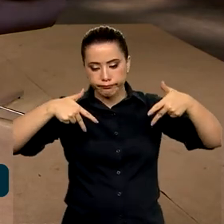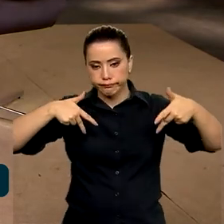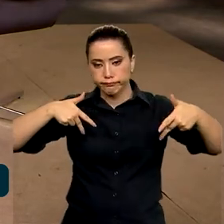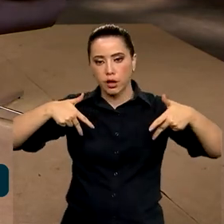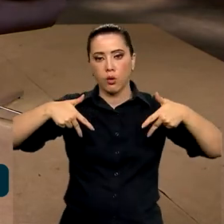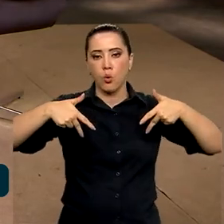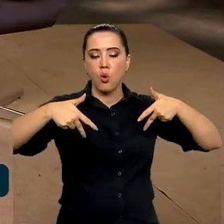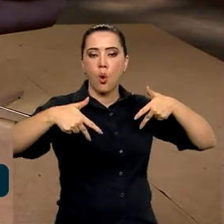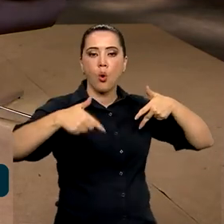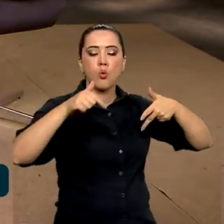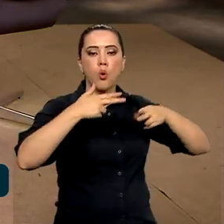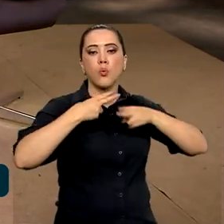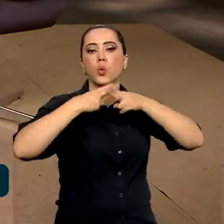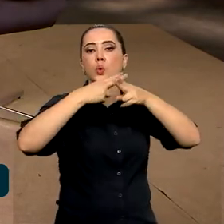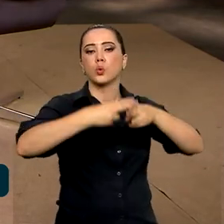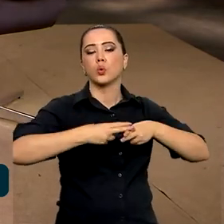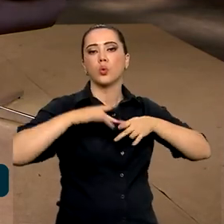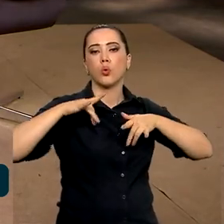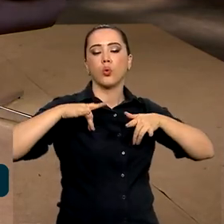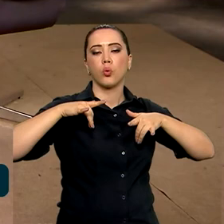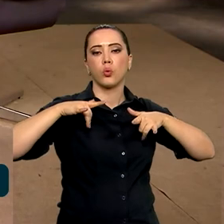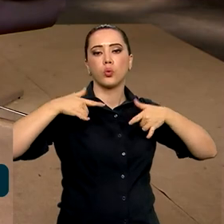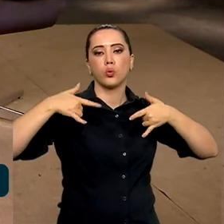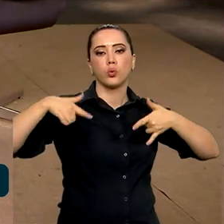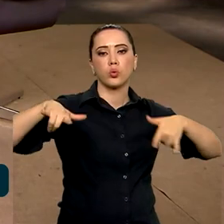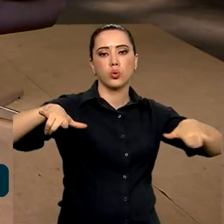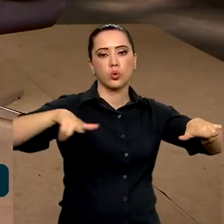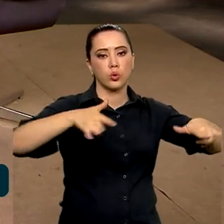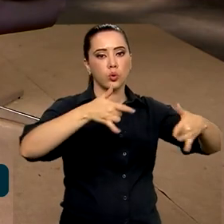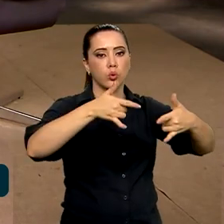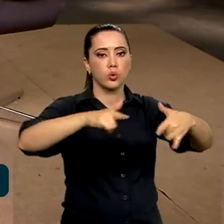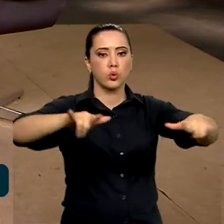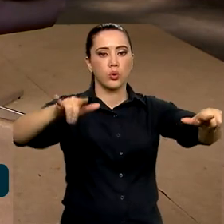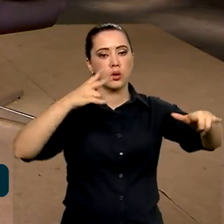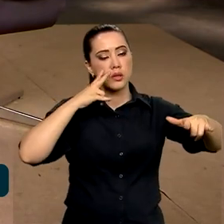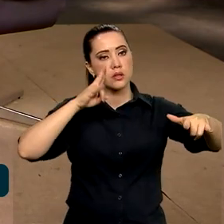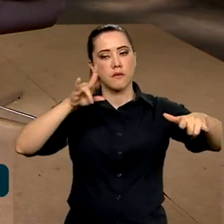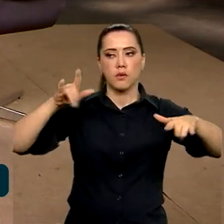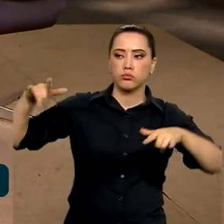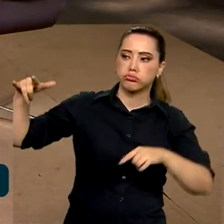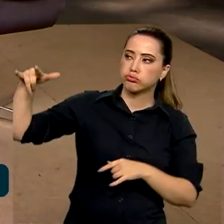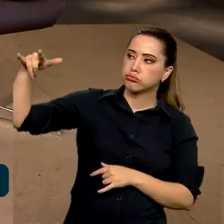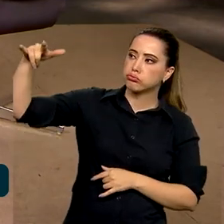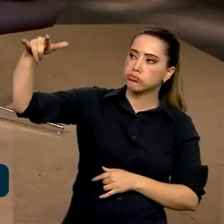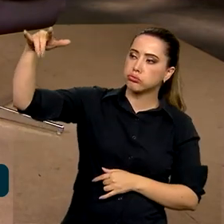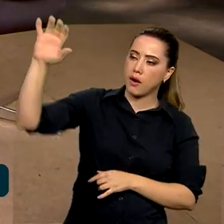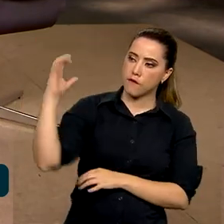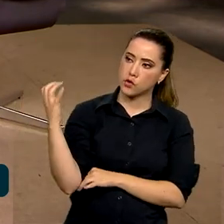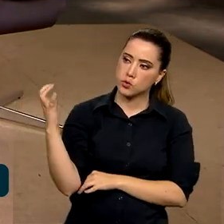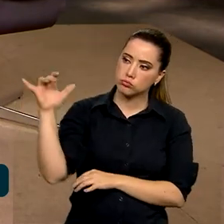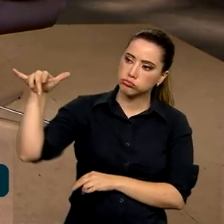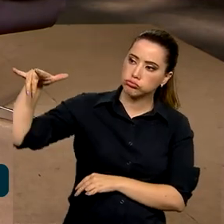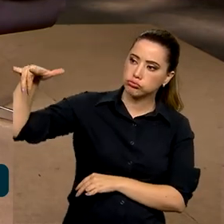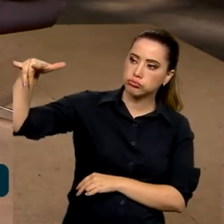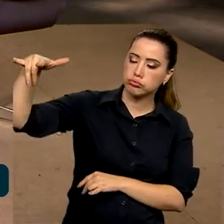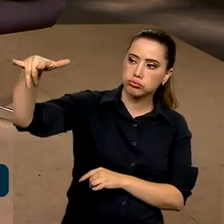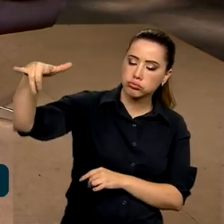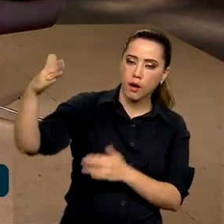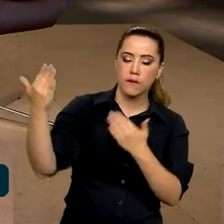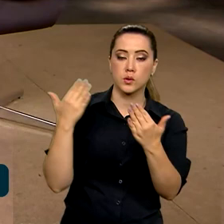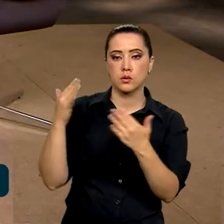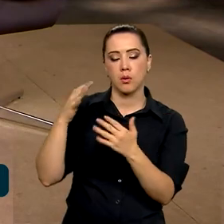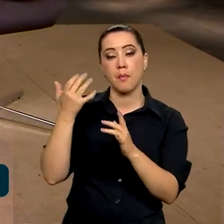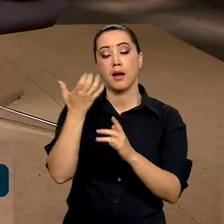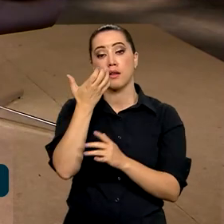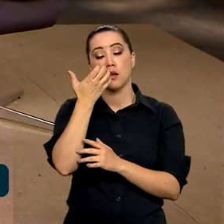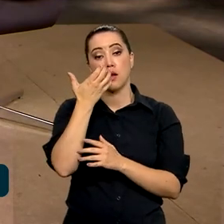doenças, ou para classificar frutos. Por exemplo, você passa em cima de um pomar, você pode utilizar para classificação de frutos, estimativa de